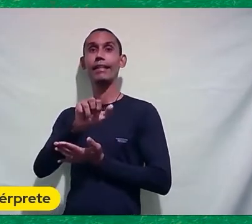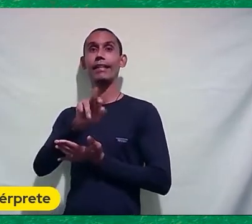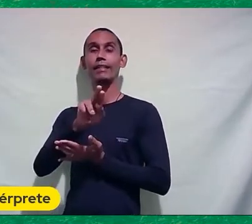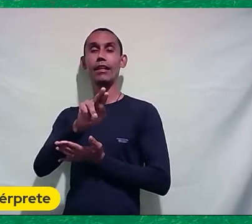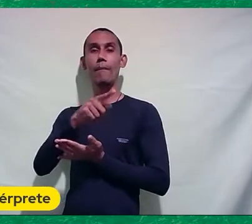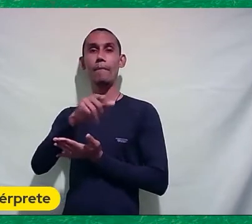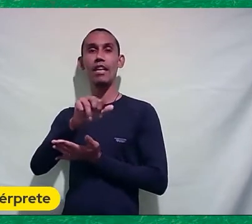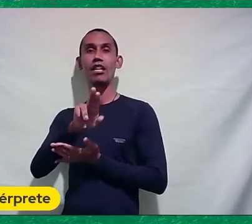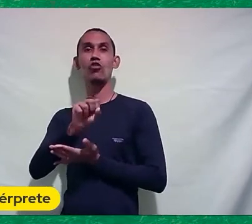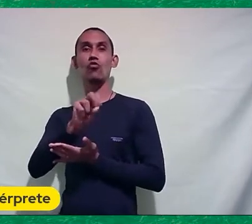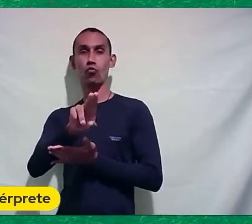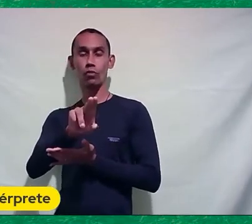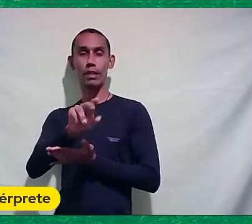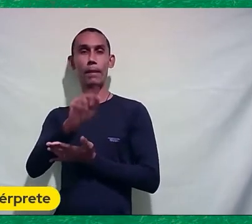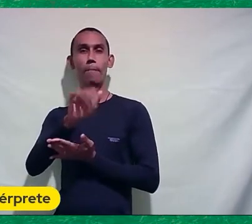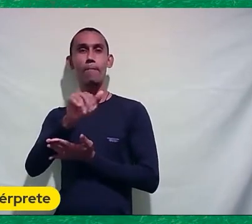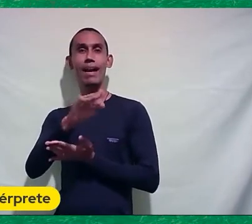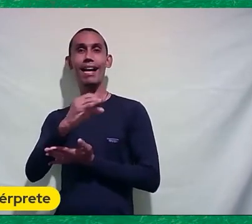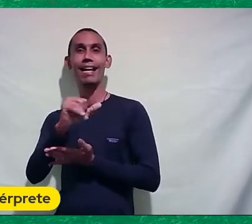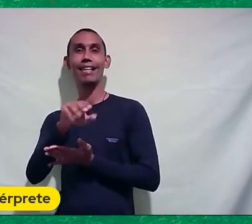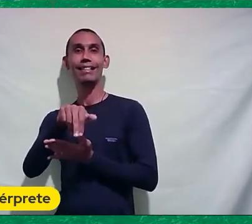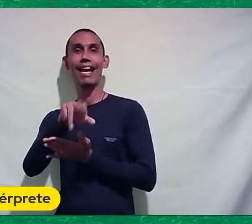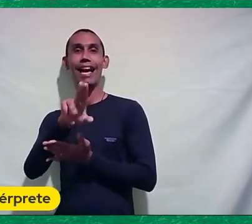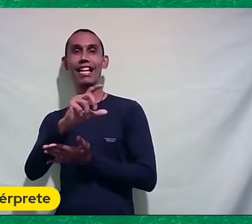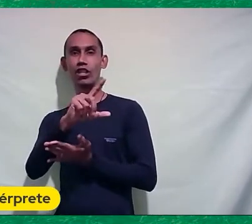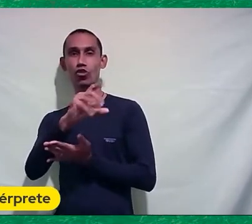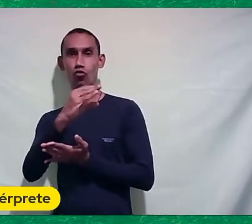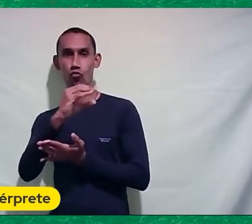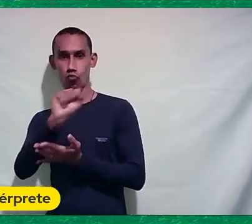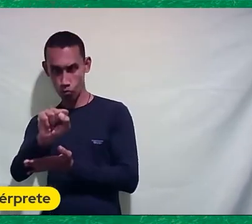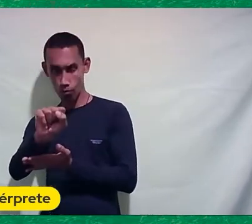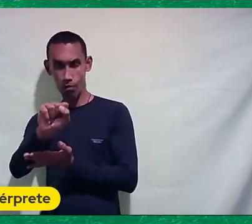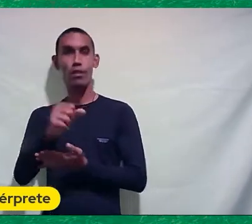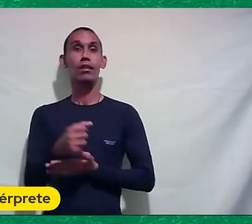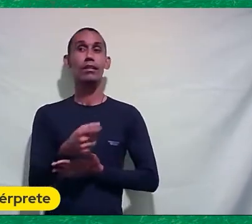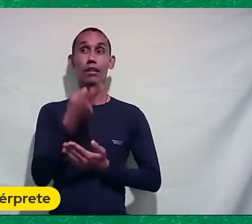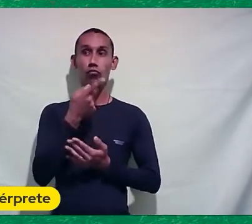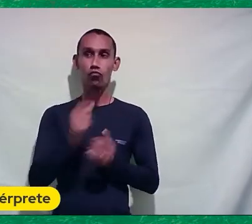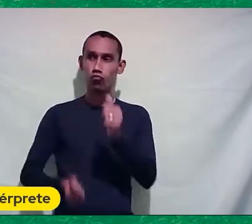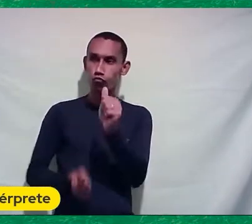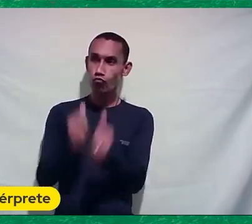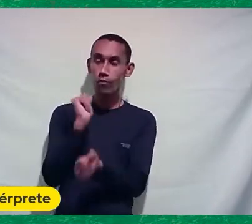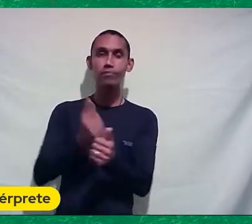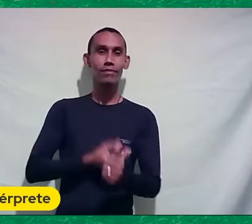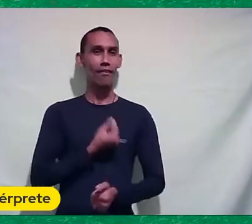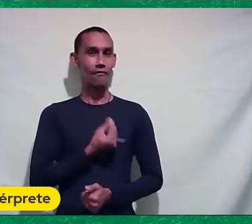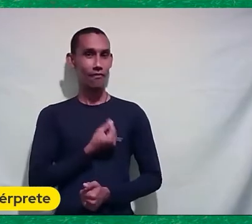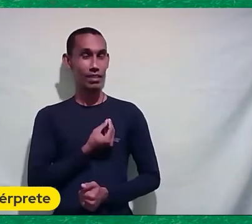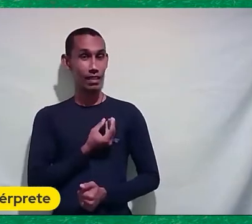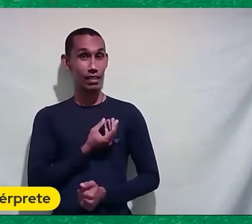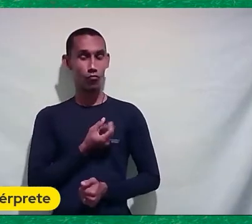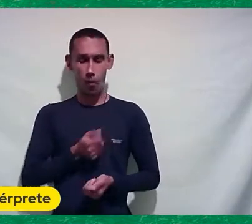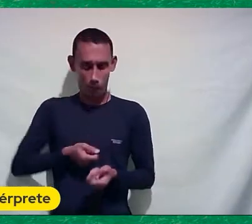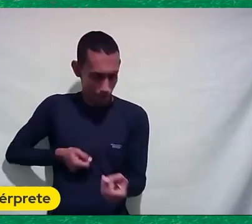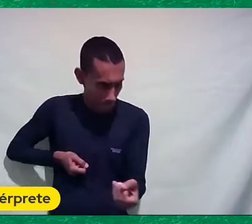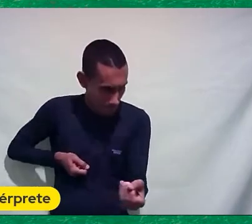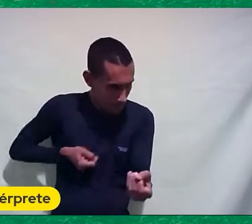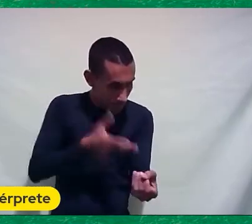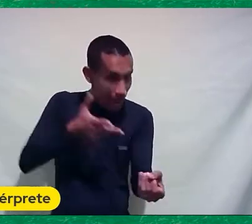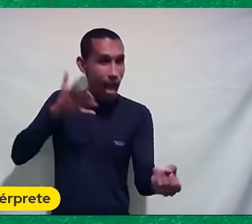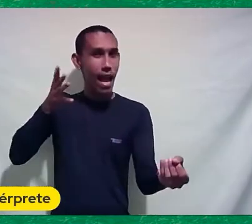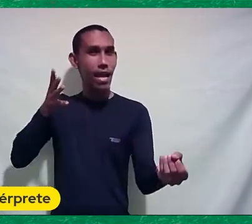e Bacanaço Que deu o filme O jogo da vida Que é sobre os jogadores de Sinuca Que estão achando que vão